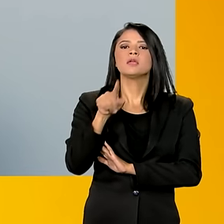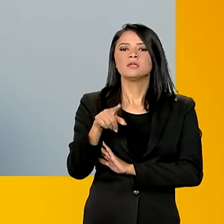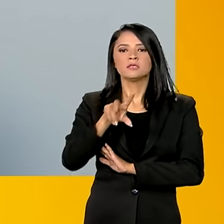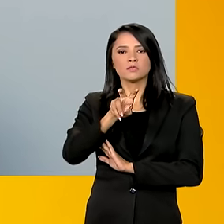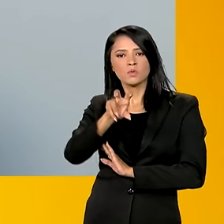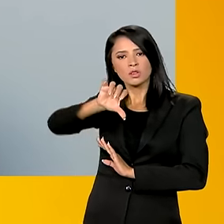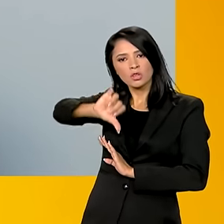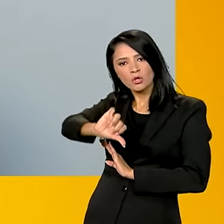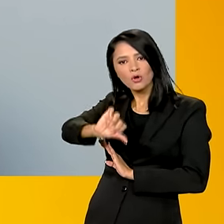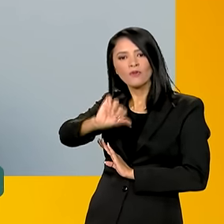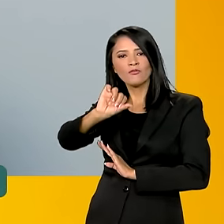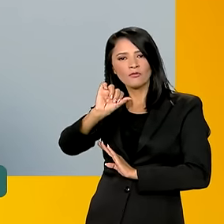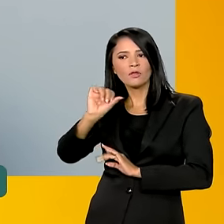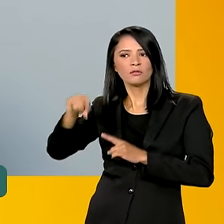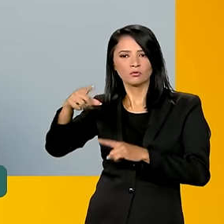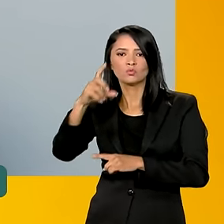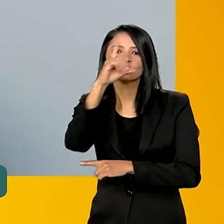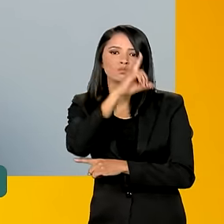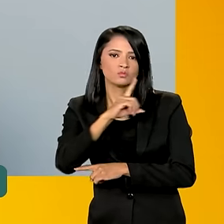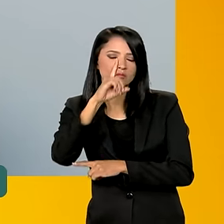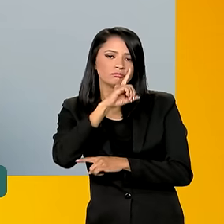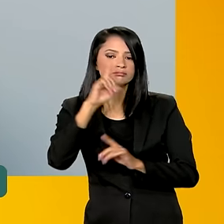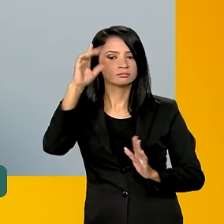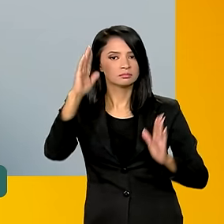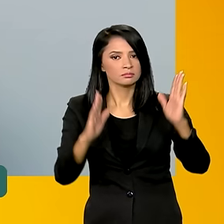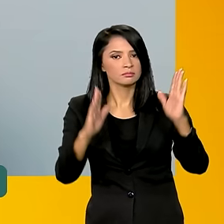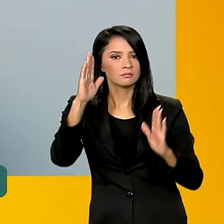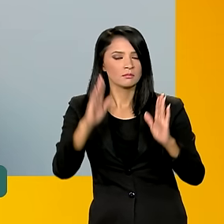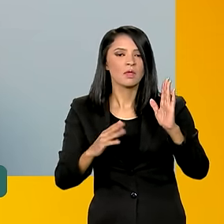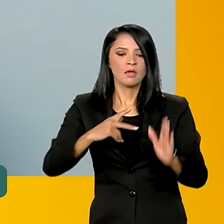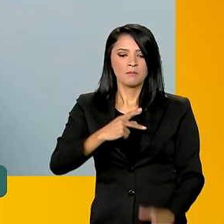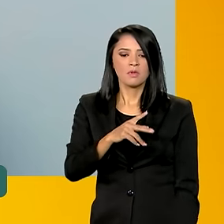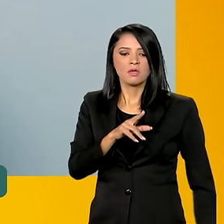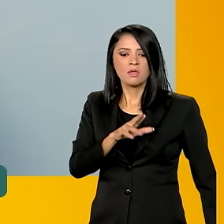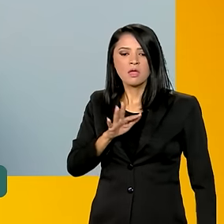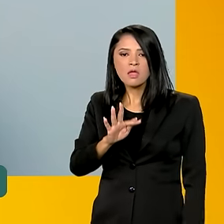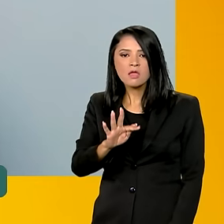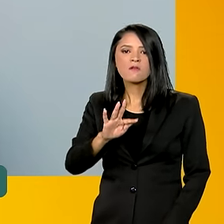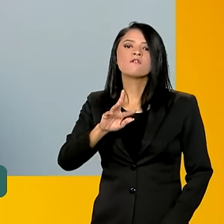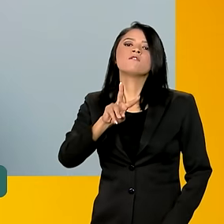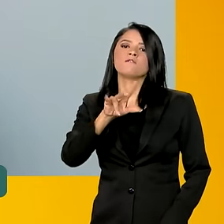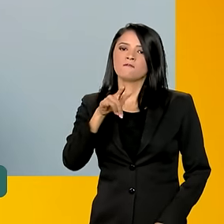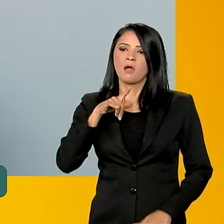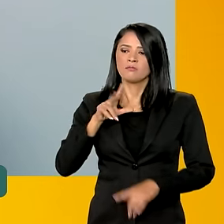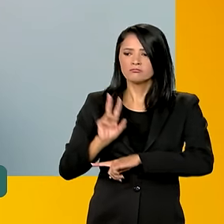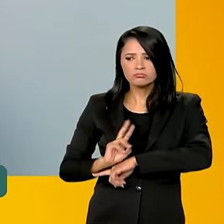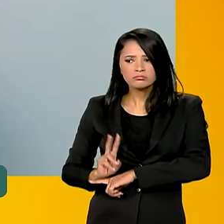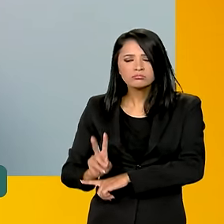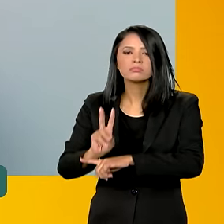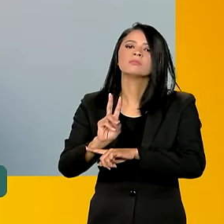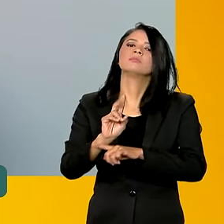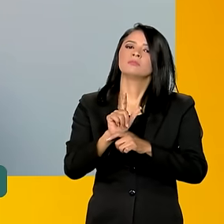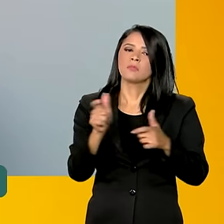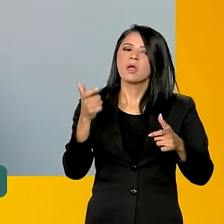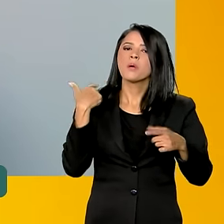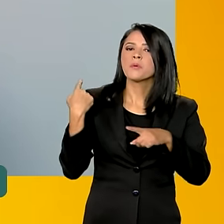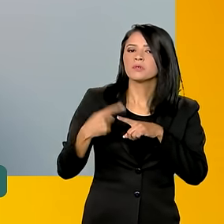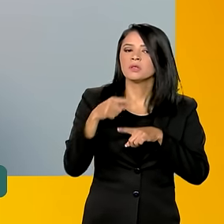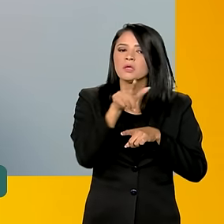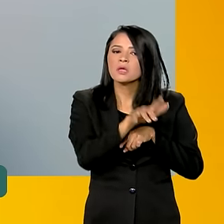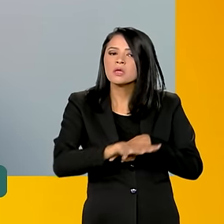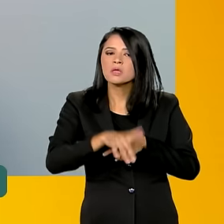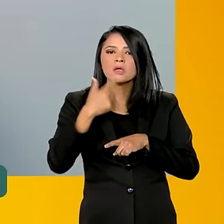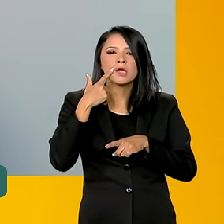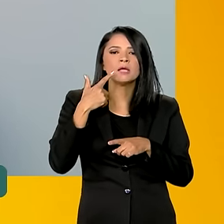minutos desse próximo domingo. Durante esse período, a PRF irá intensificar a fiscalização justamente nessas